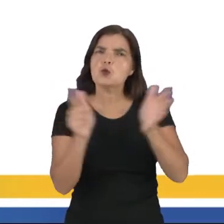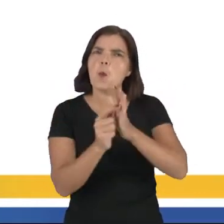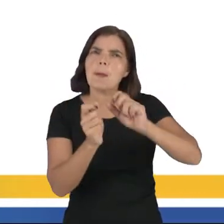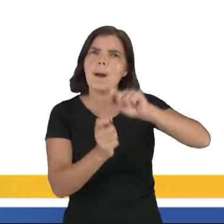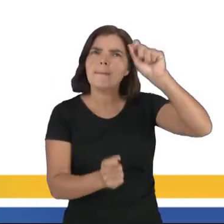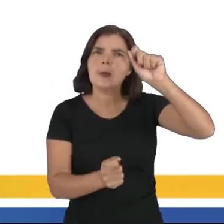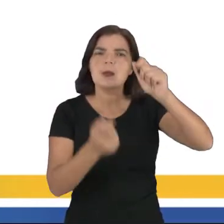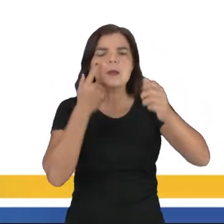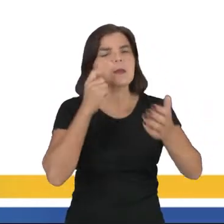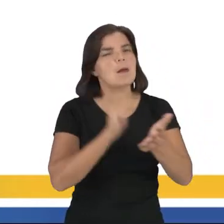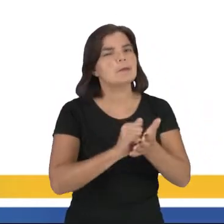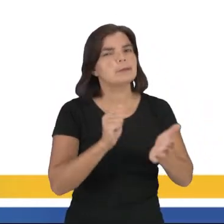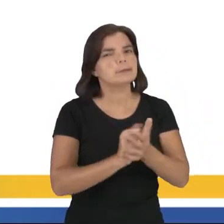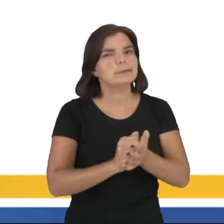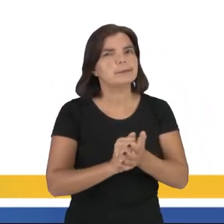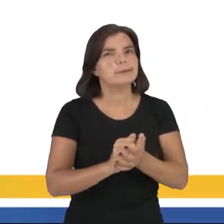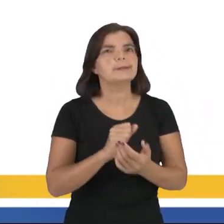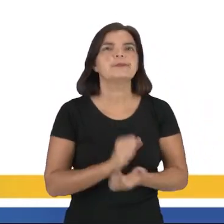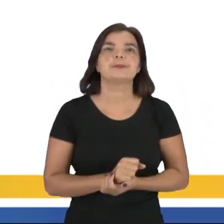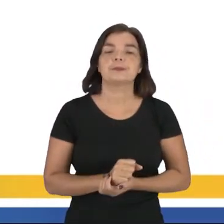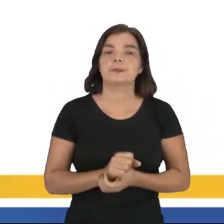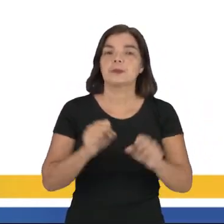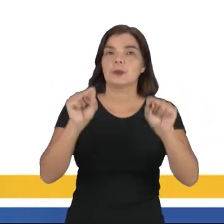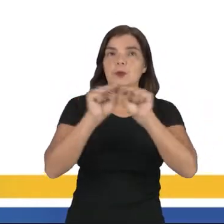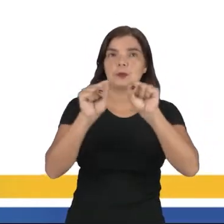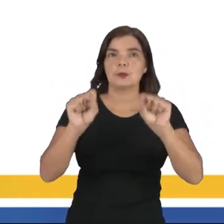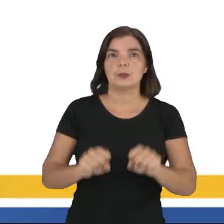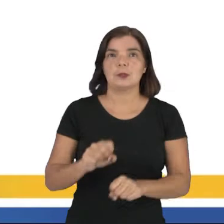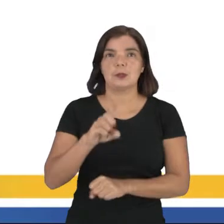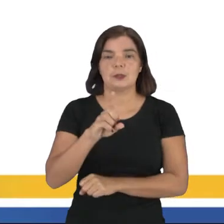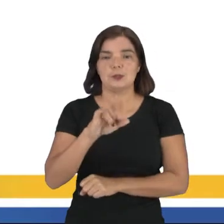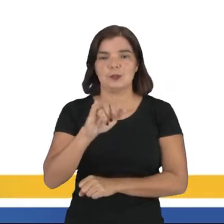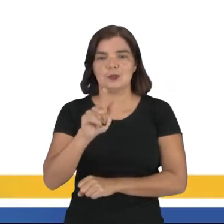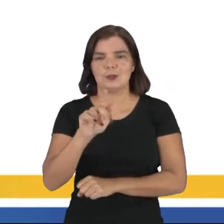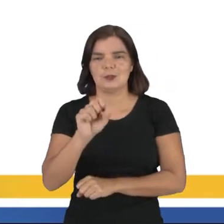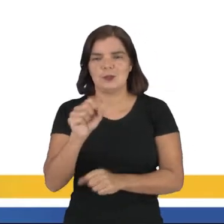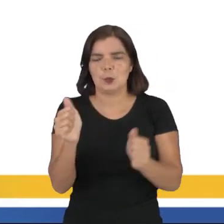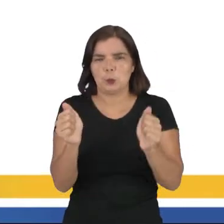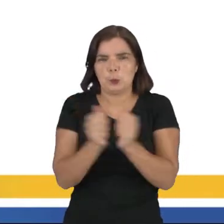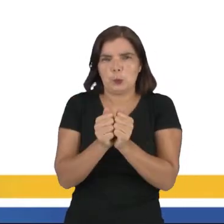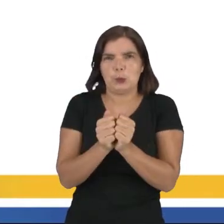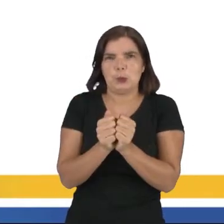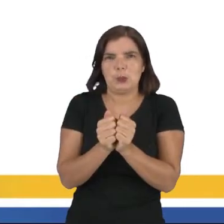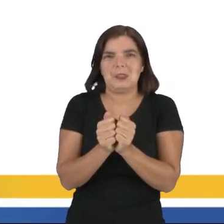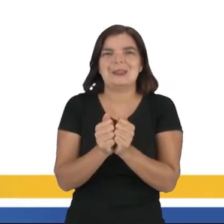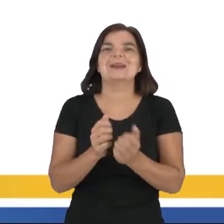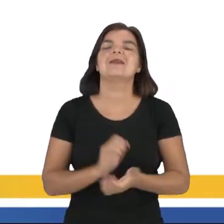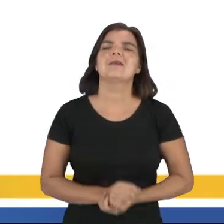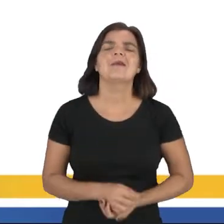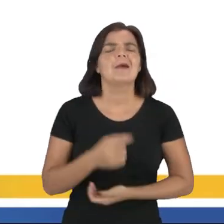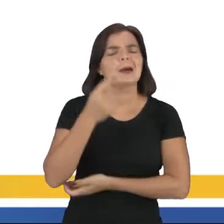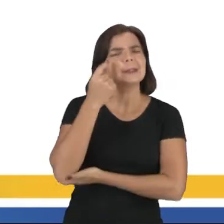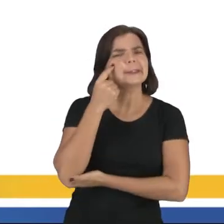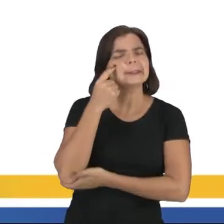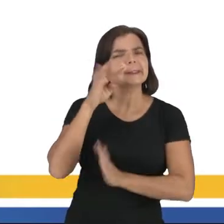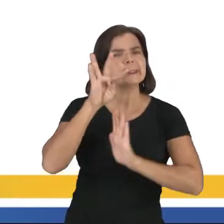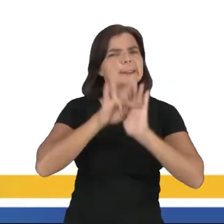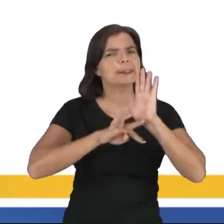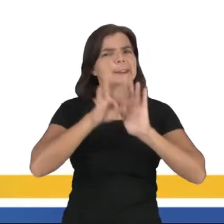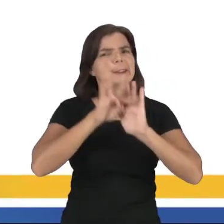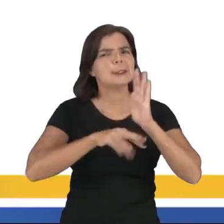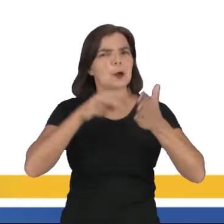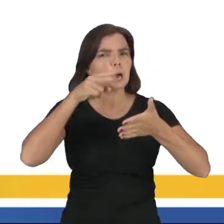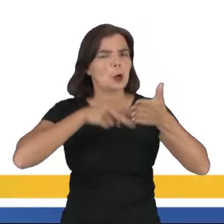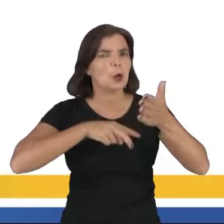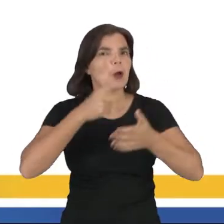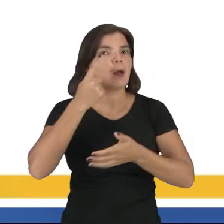e acabava escrevendo. Sistema digestivo, imprensando a palavra ativo. Aí você lê esse texto